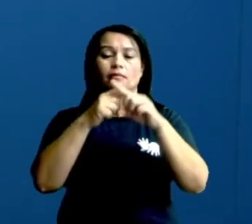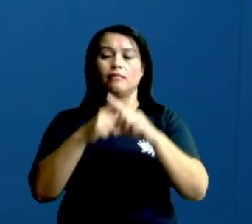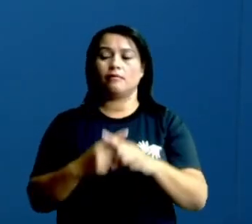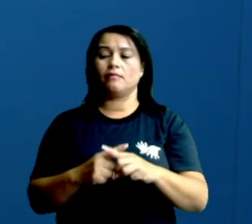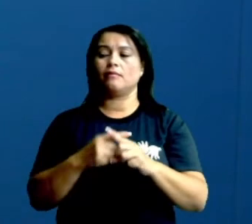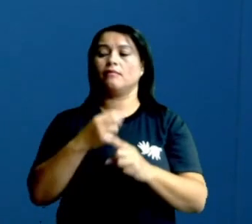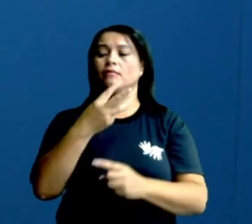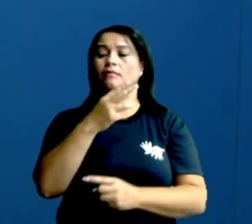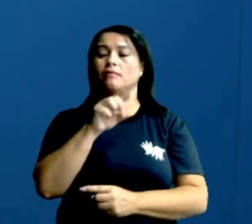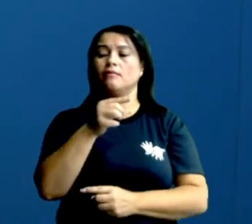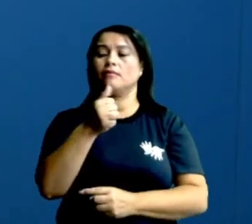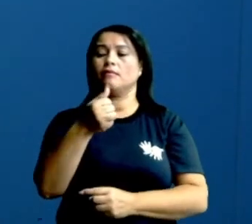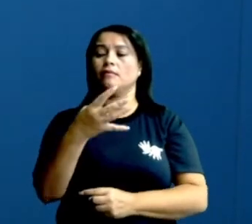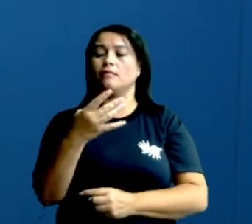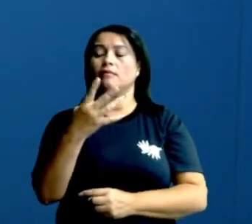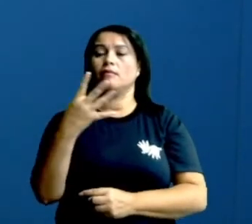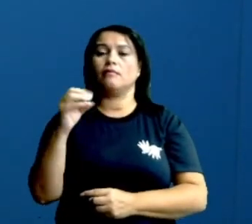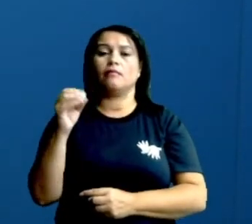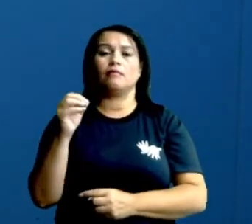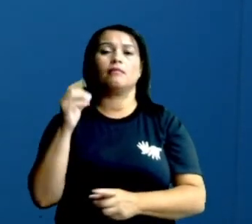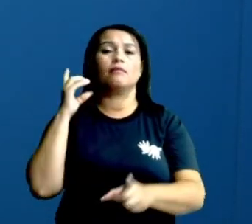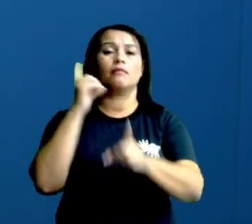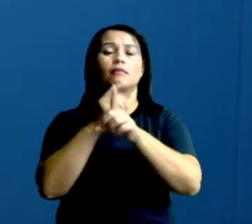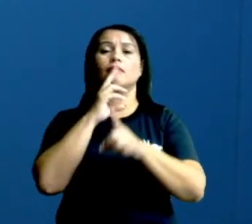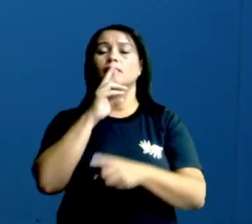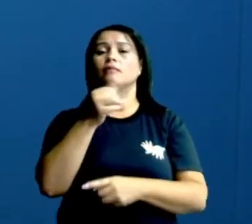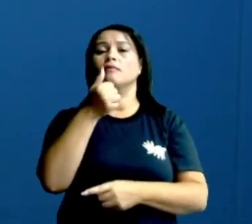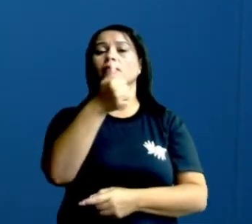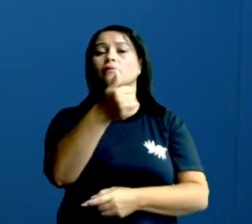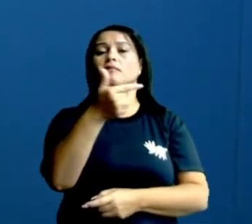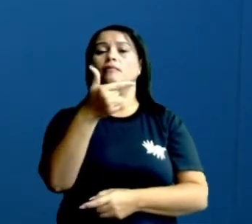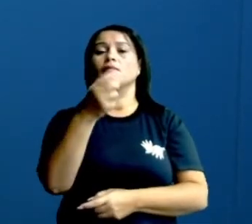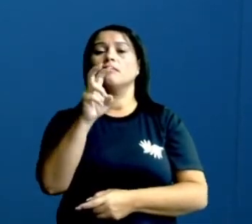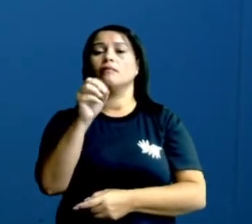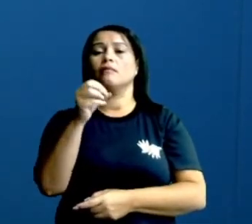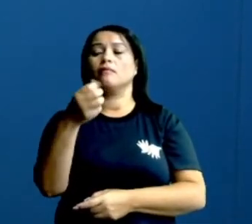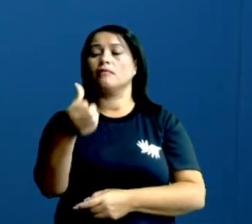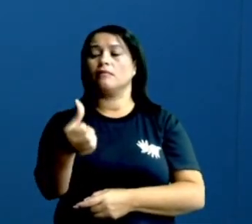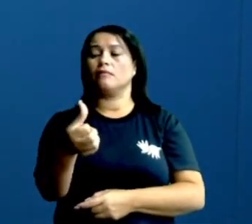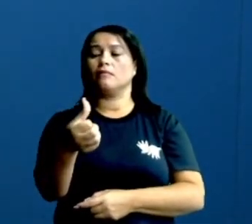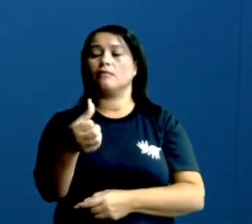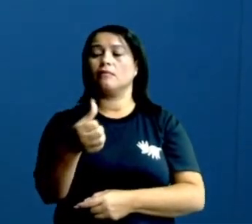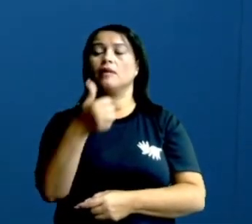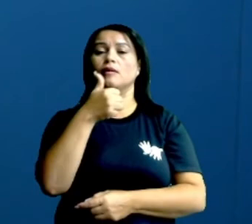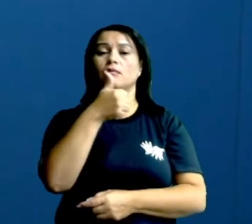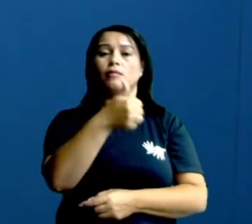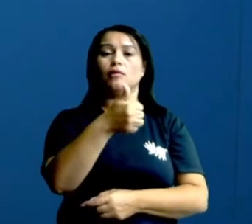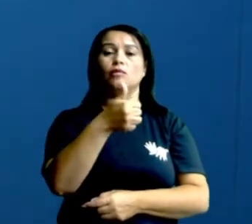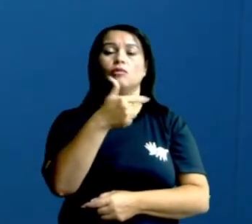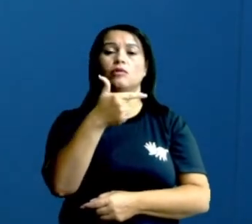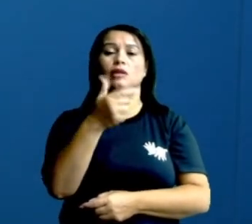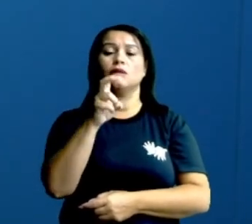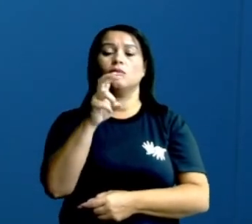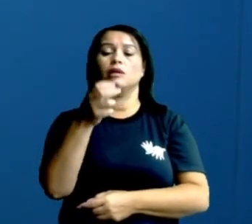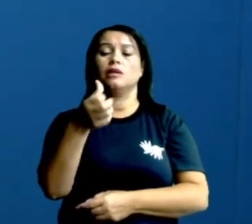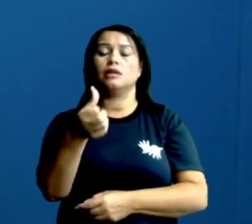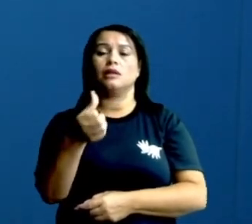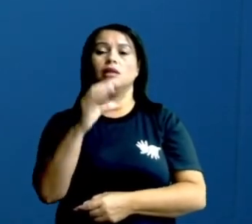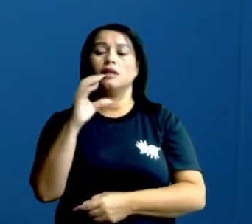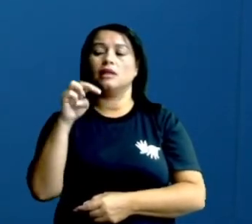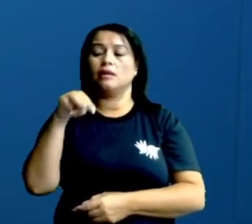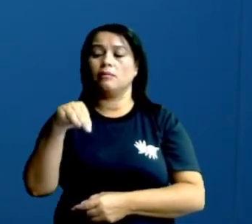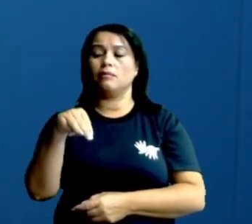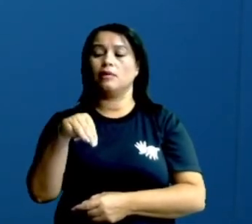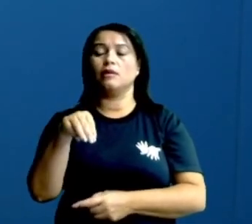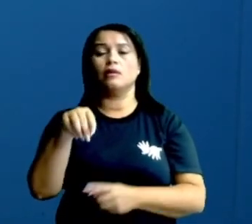3,14 vezes 400 eu encontrei quem? 1.256 centímetros. Ou seja, a área do meu